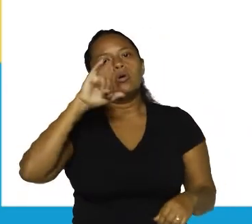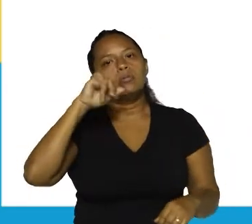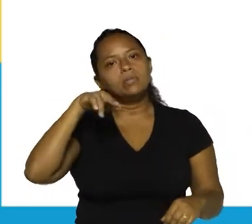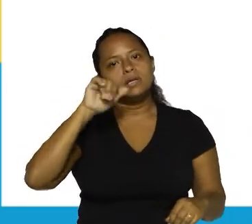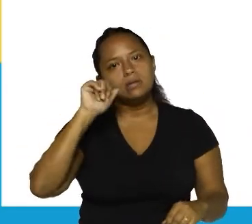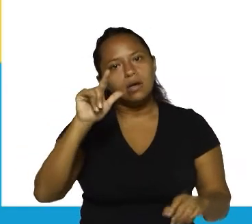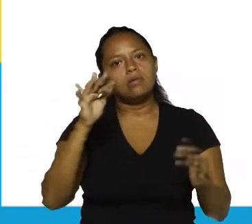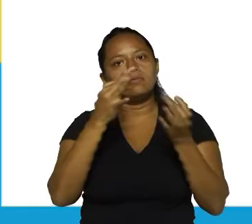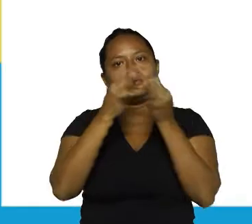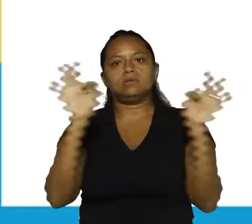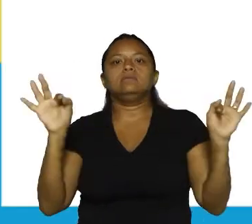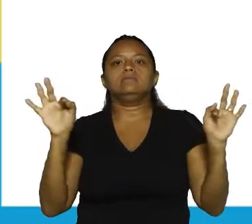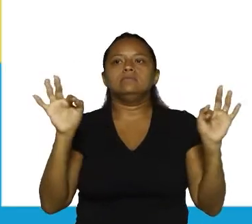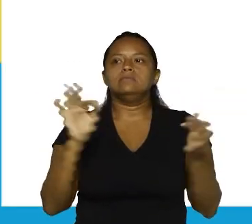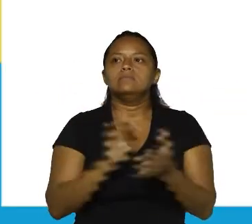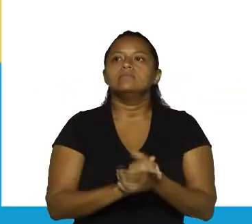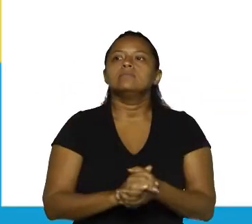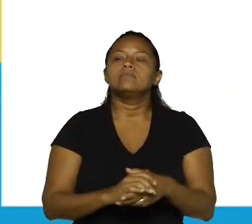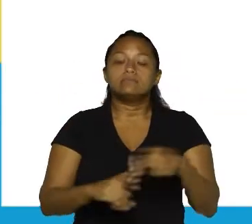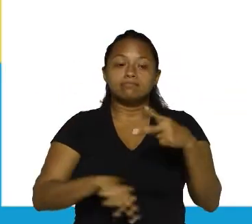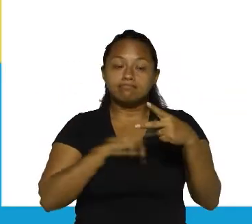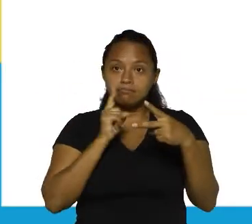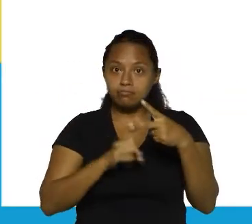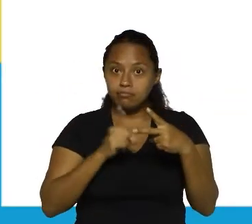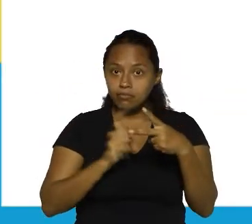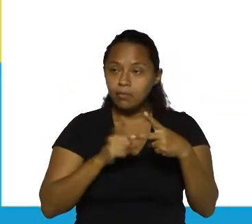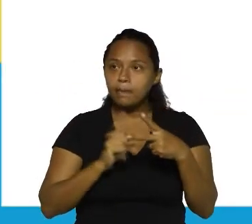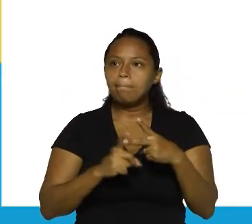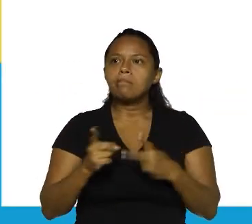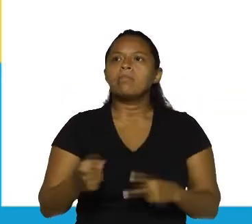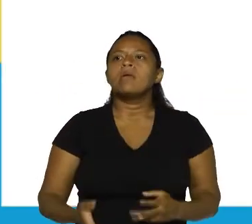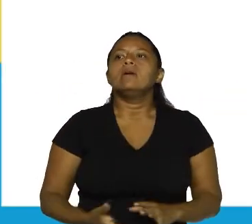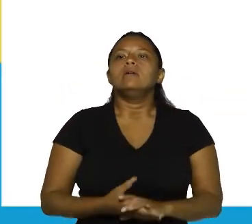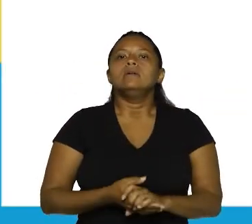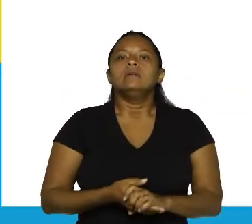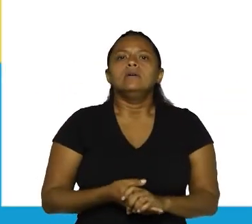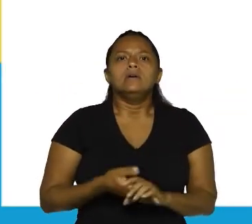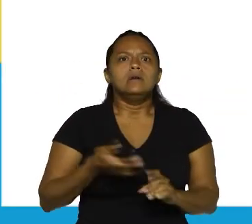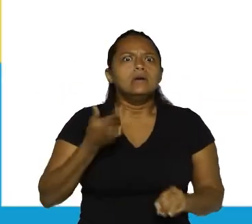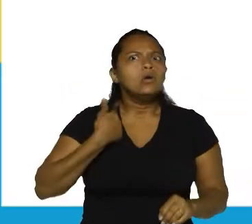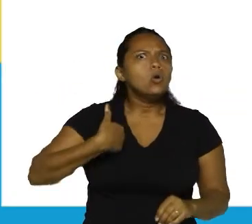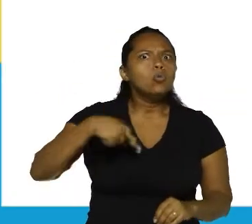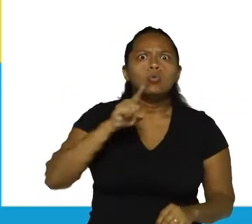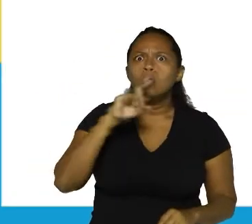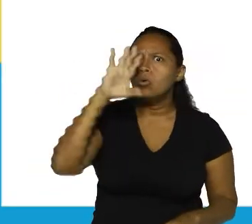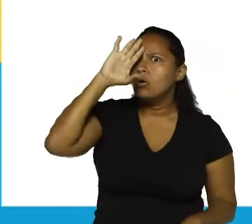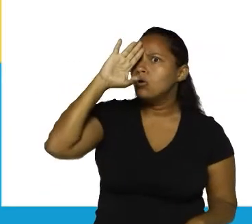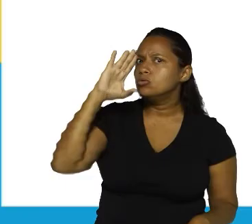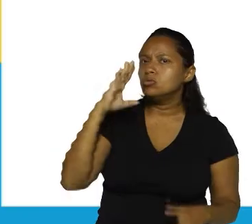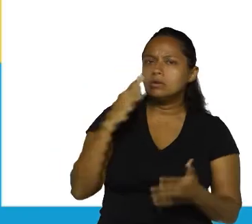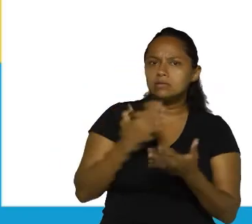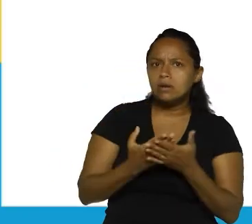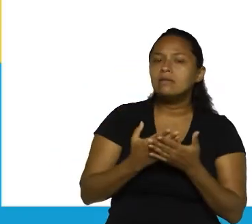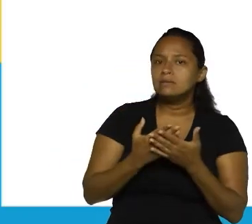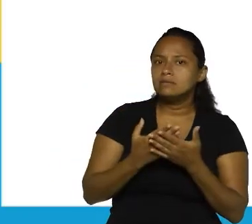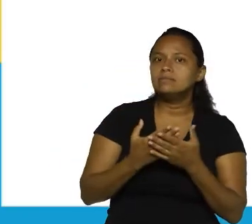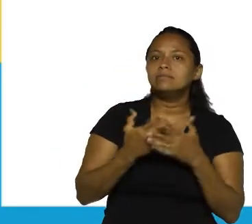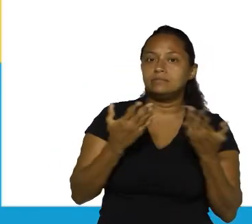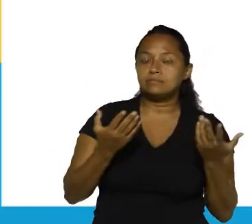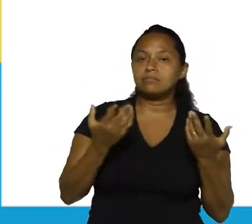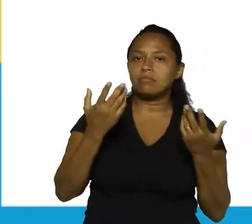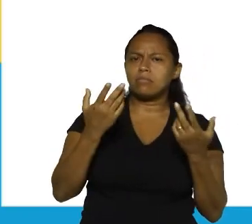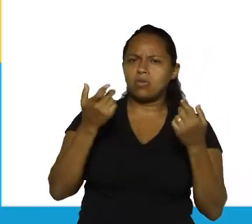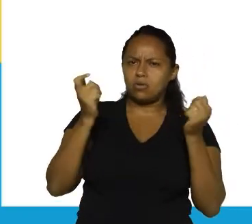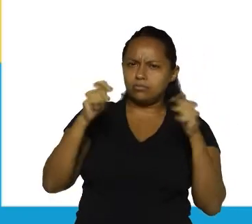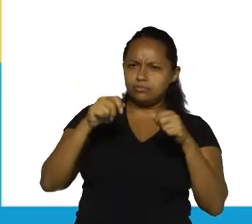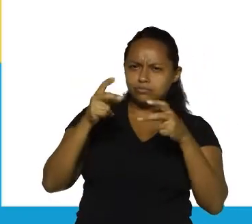frase nominal. Ok? No segundo exemplo, nós temos o seguinte. Vocês vão perceber que não se